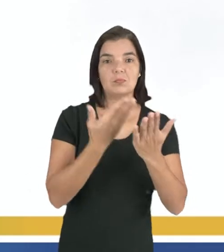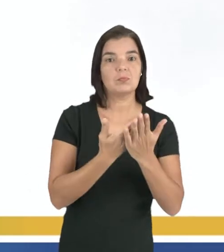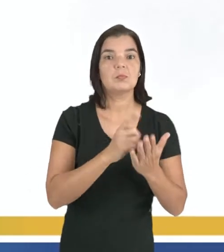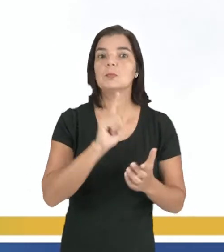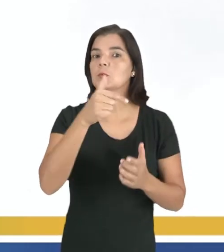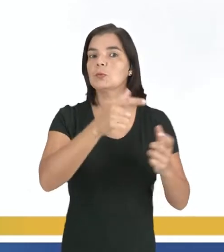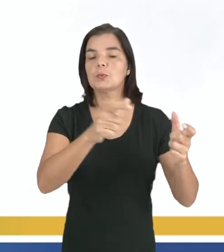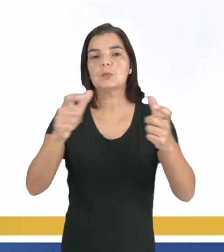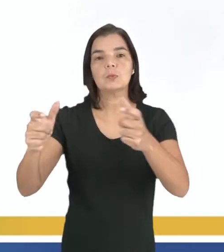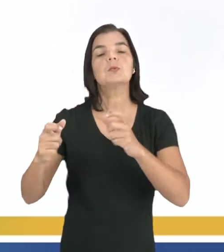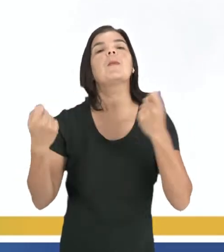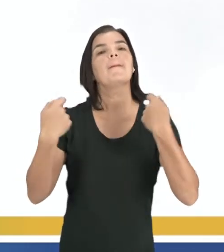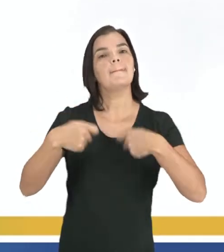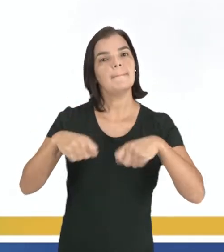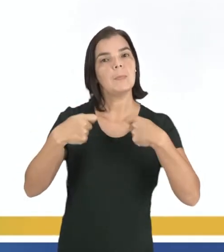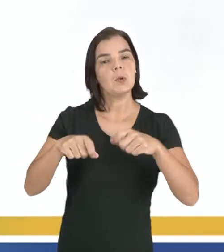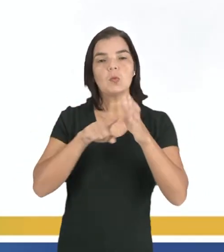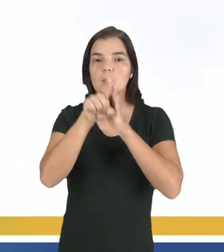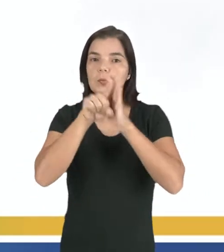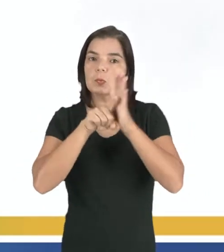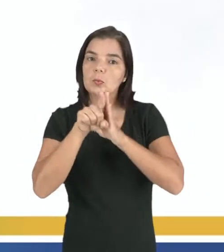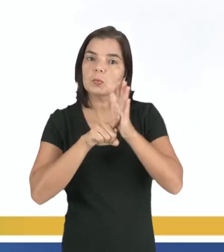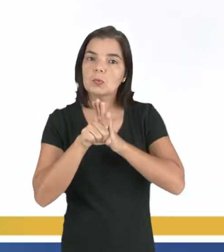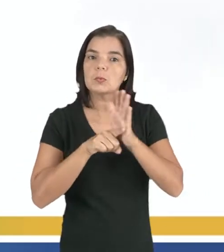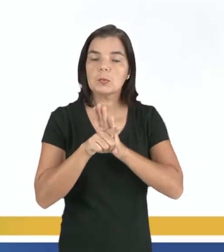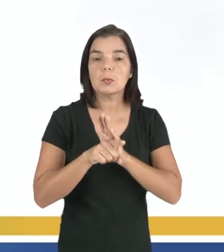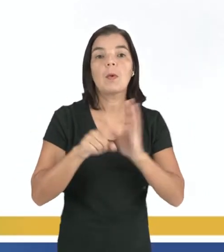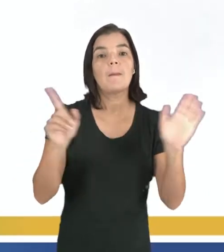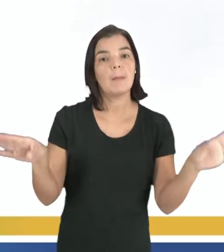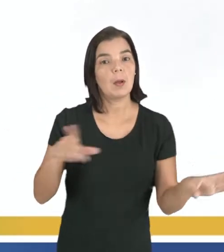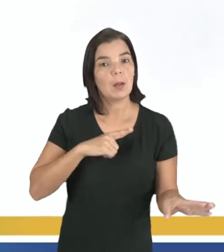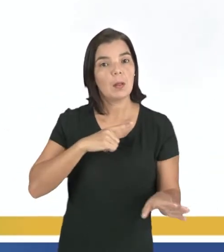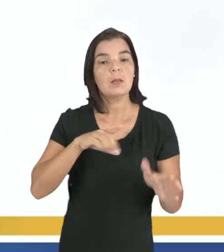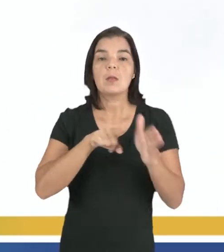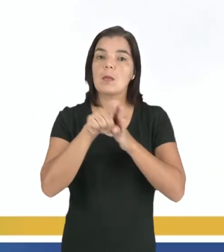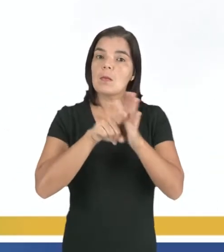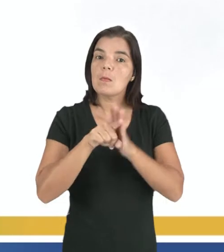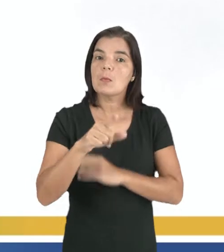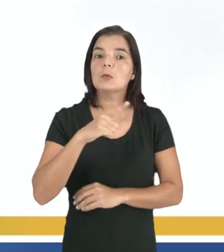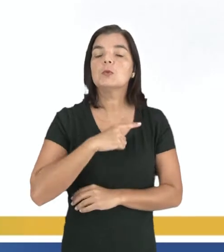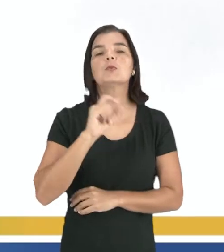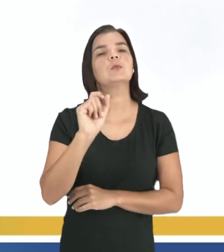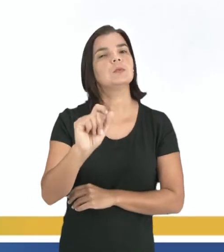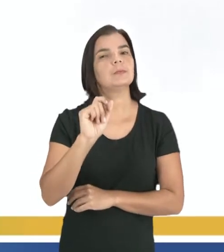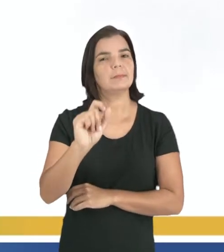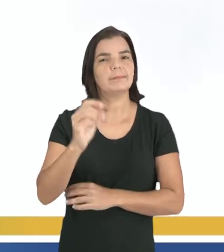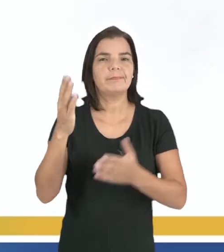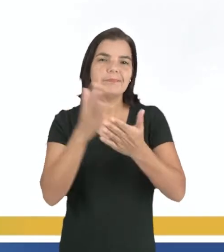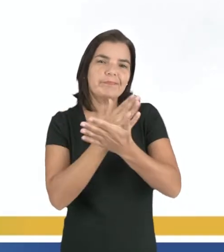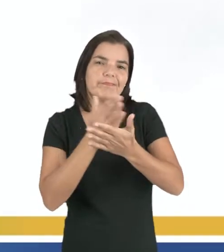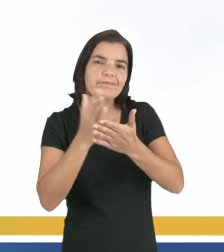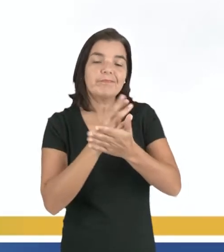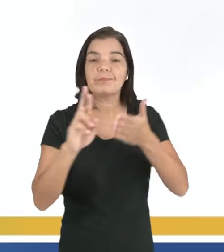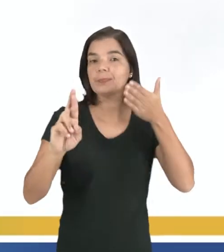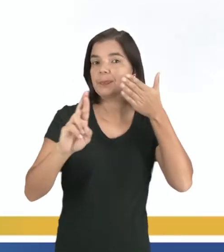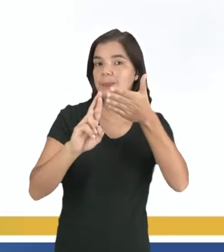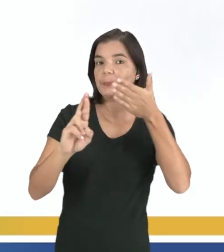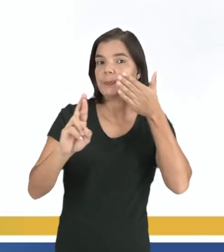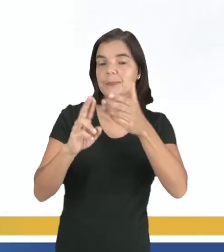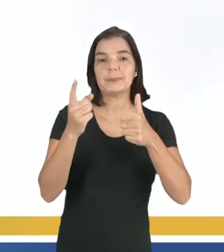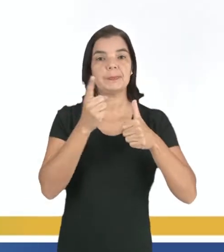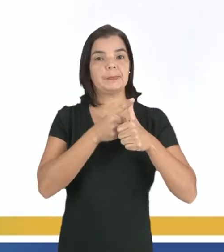ambientes, devemos proceder com a pesquisa. Para fazer a pesquisa, precisamos considerar algumas referências.